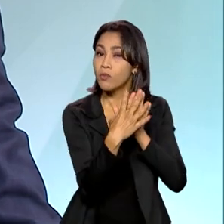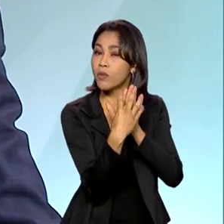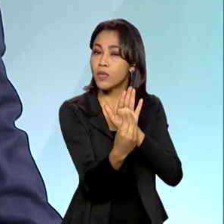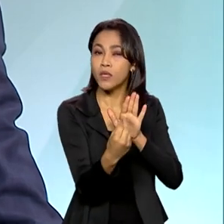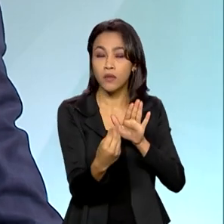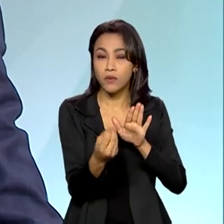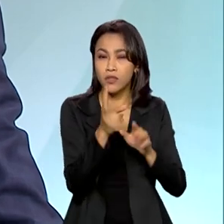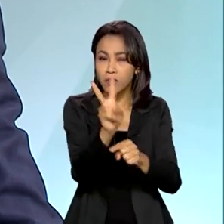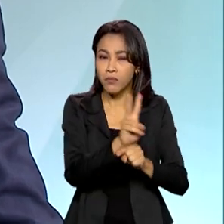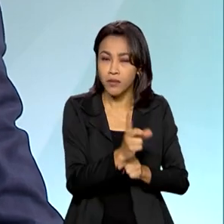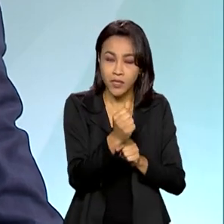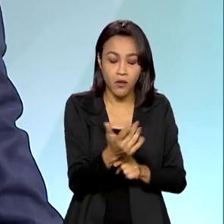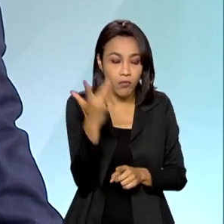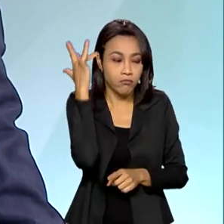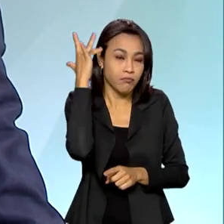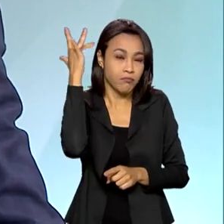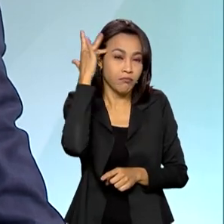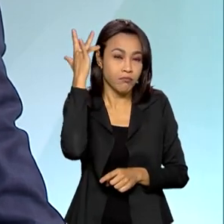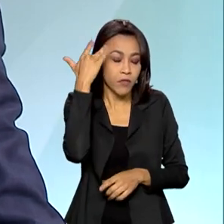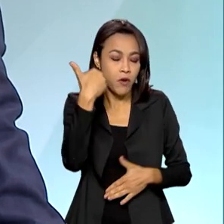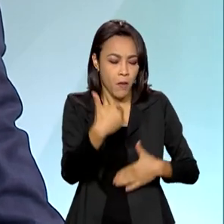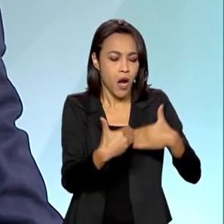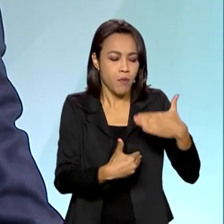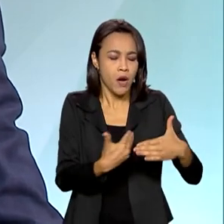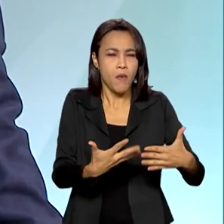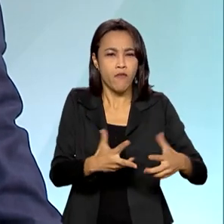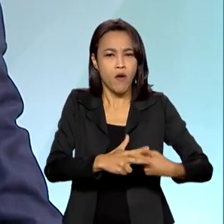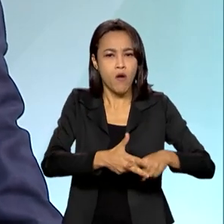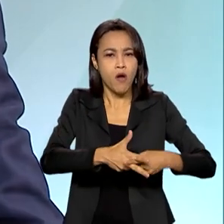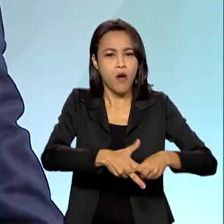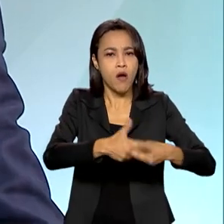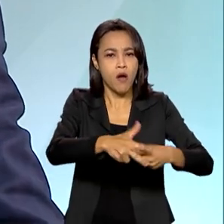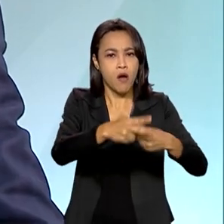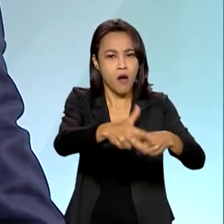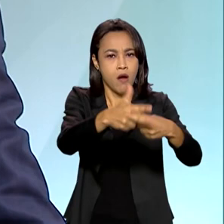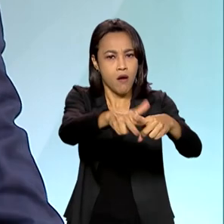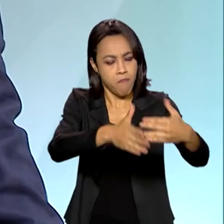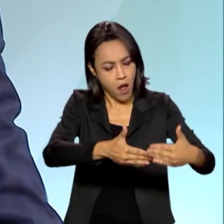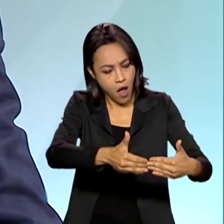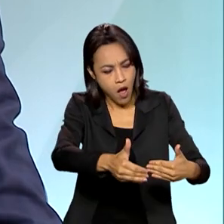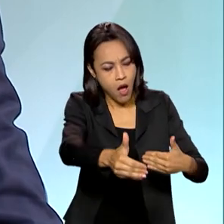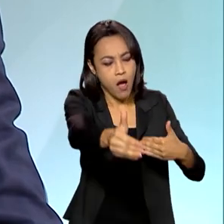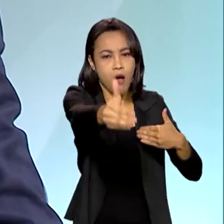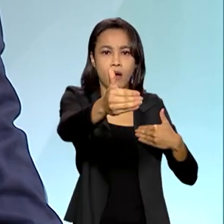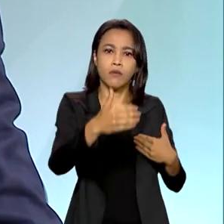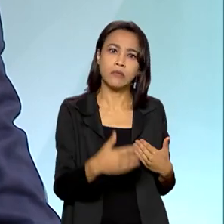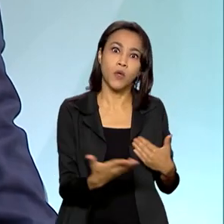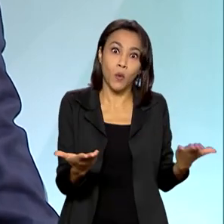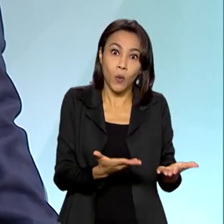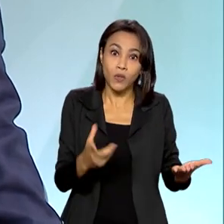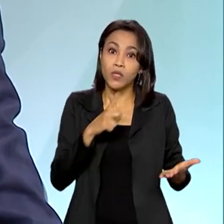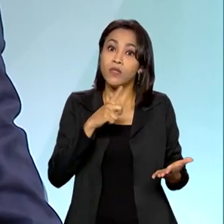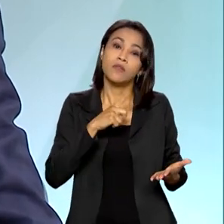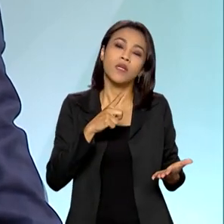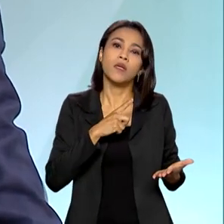sofisticados e foram evoluindo bastante ao longo dos últimos anos. Enfim, nós temos uma metodologia que hoje,